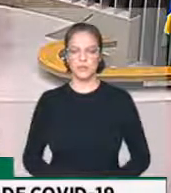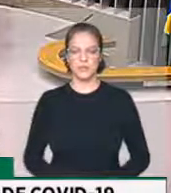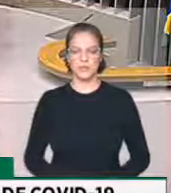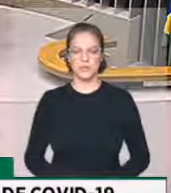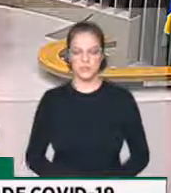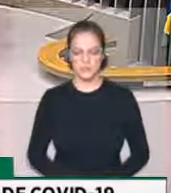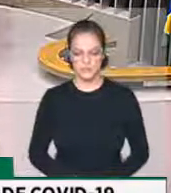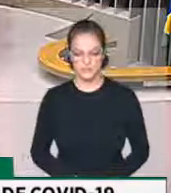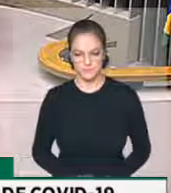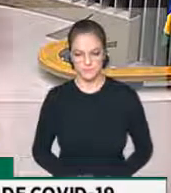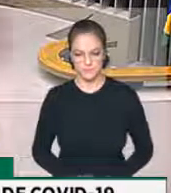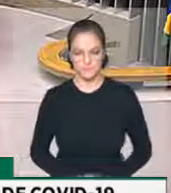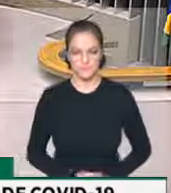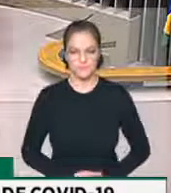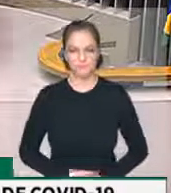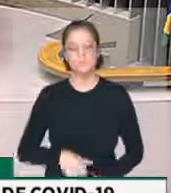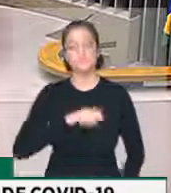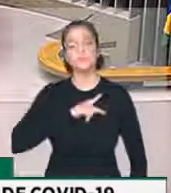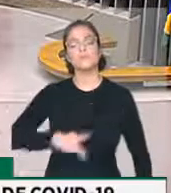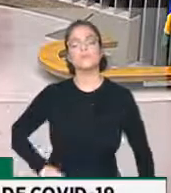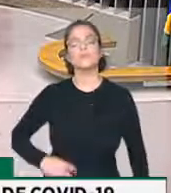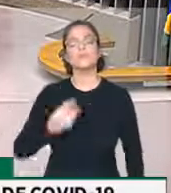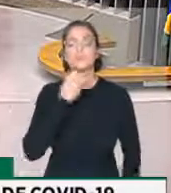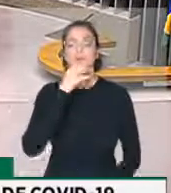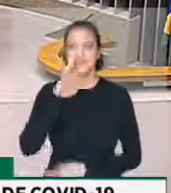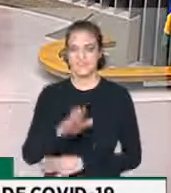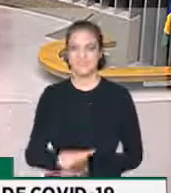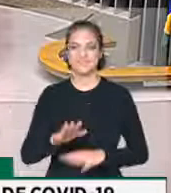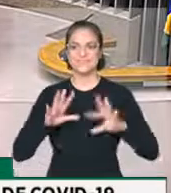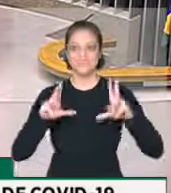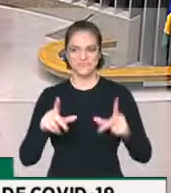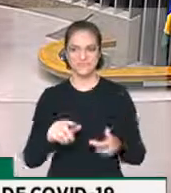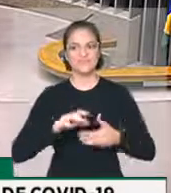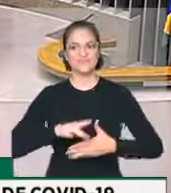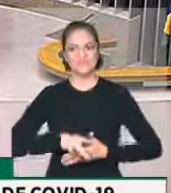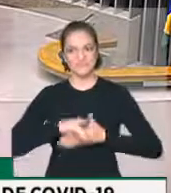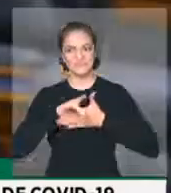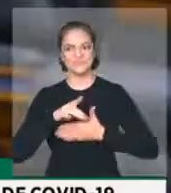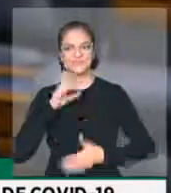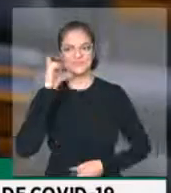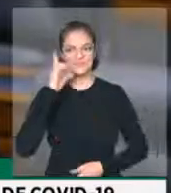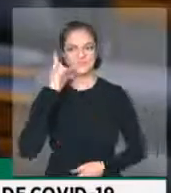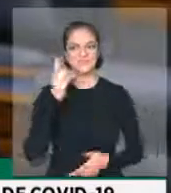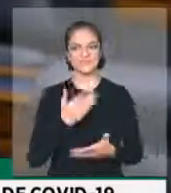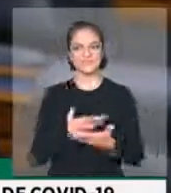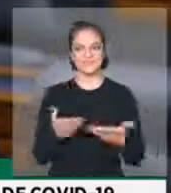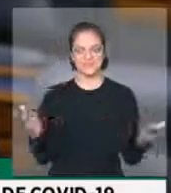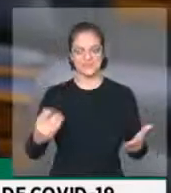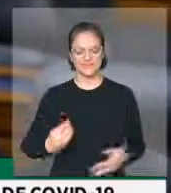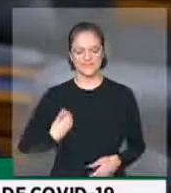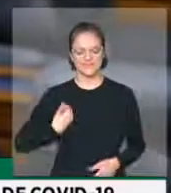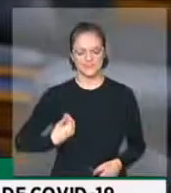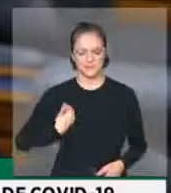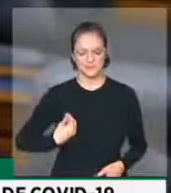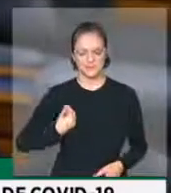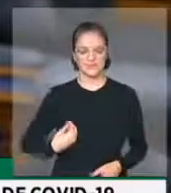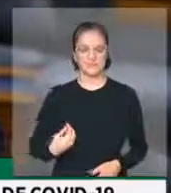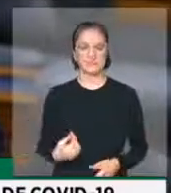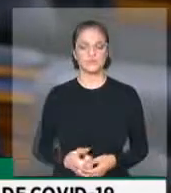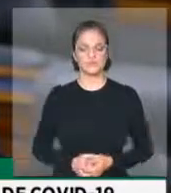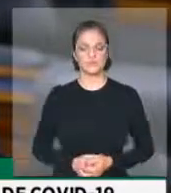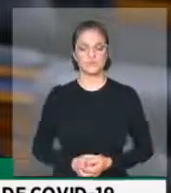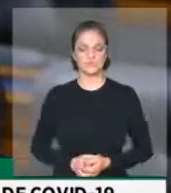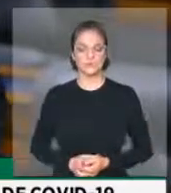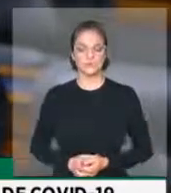Vou abrir aqui, pronto. Presidente, boa tarde a todos os líderes, todos os deputados. O PTB vota sim pela admissibilidade,